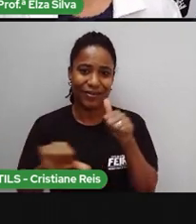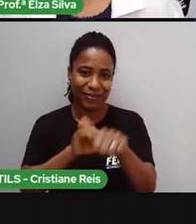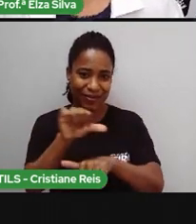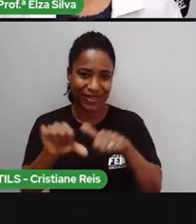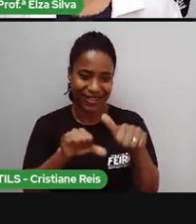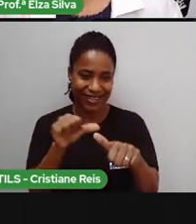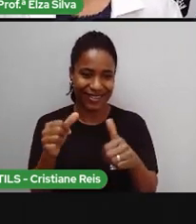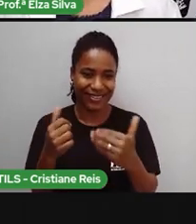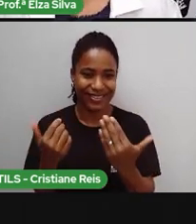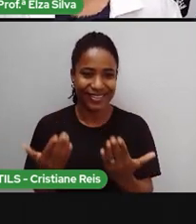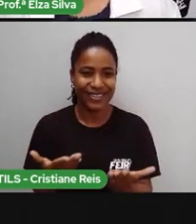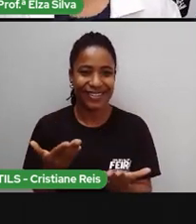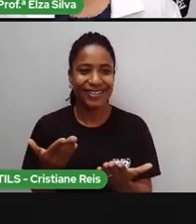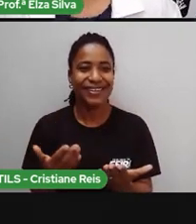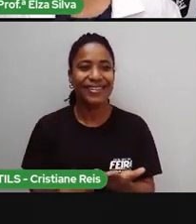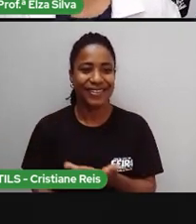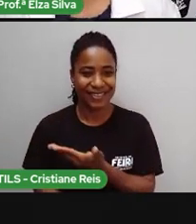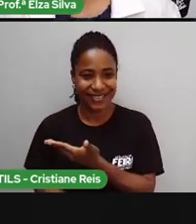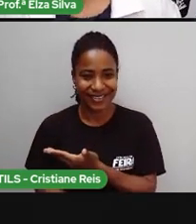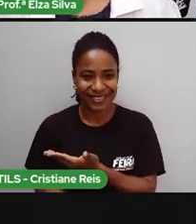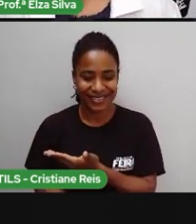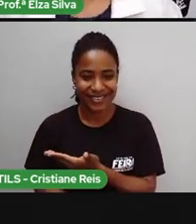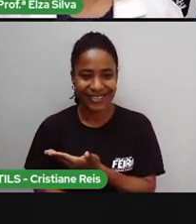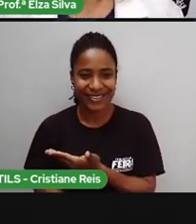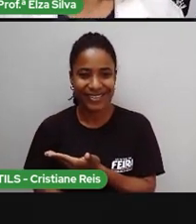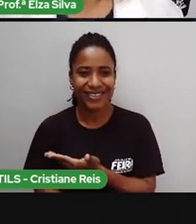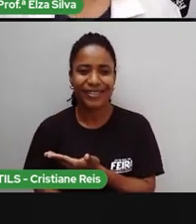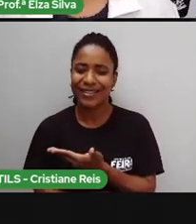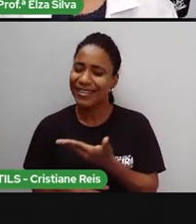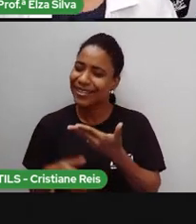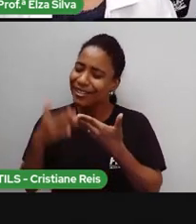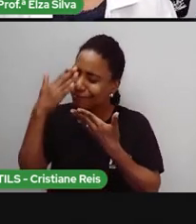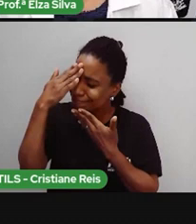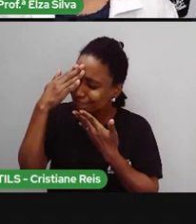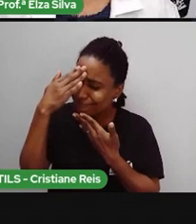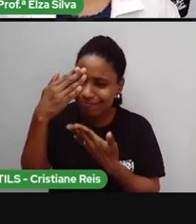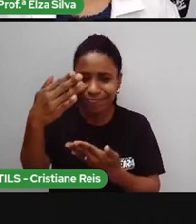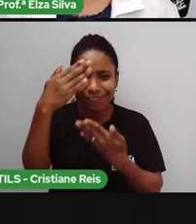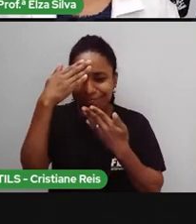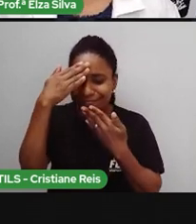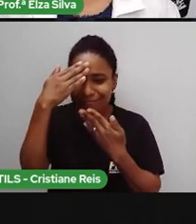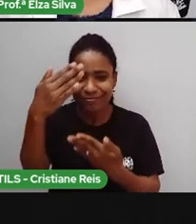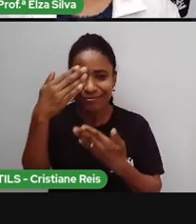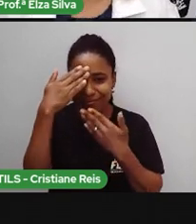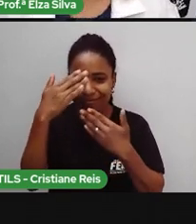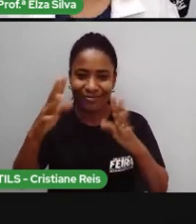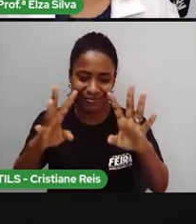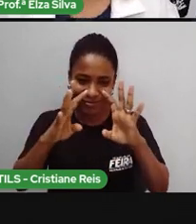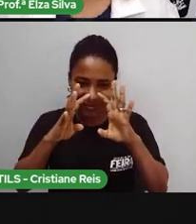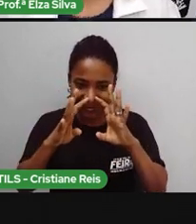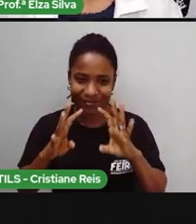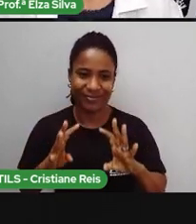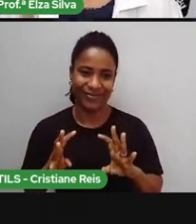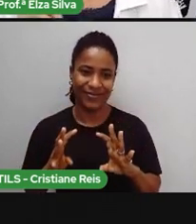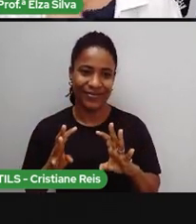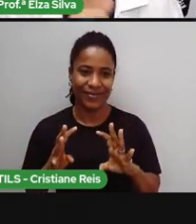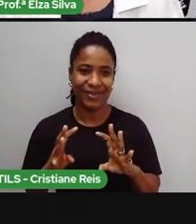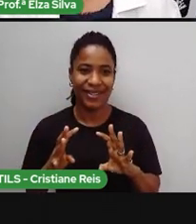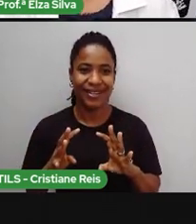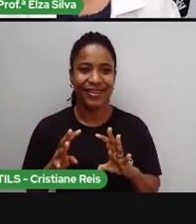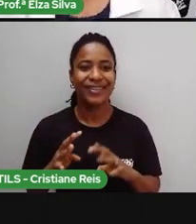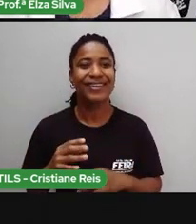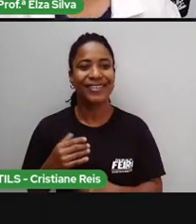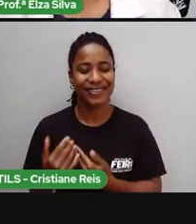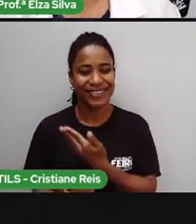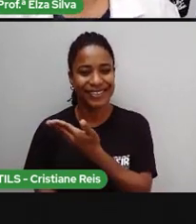Thanks so much por atender esse class. Muito obrigada pela participação na aula de hoje. I hope